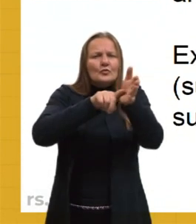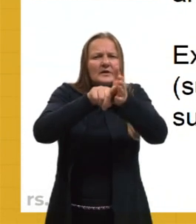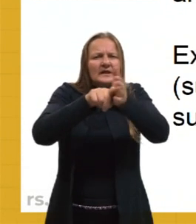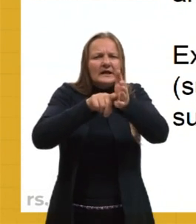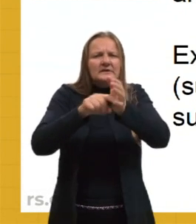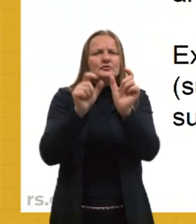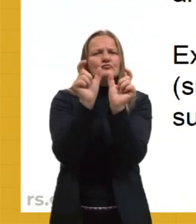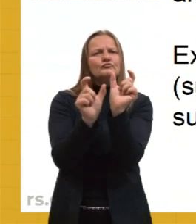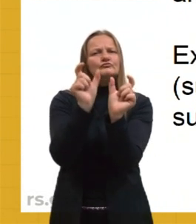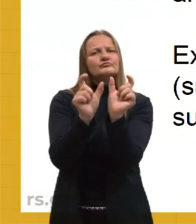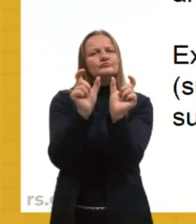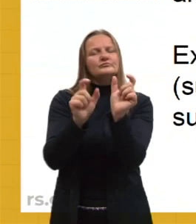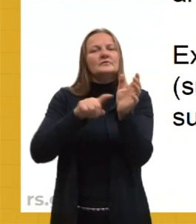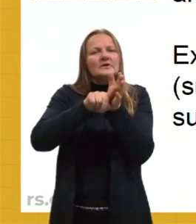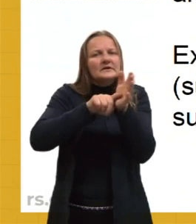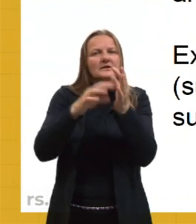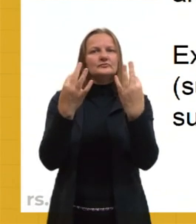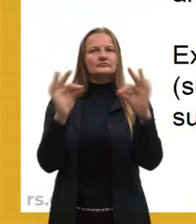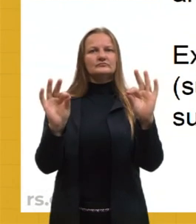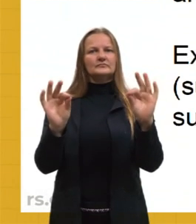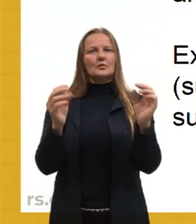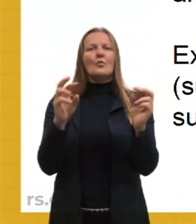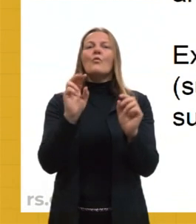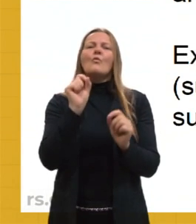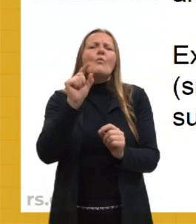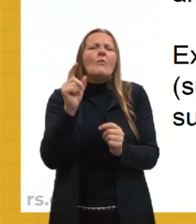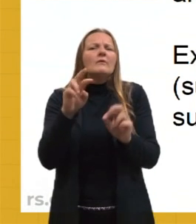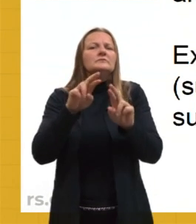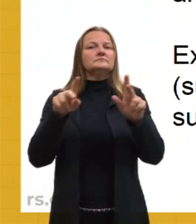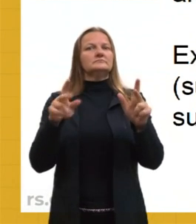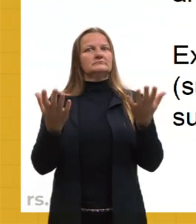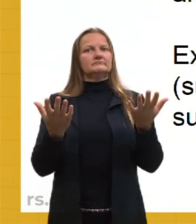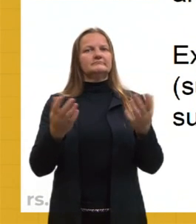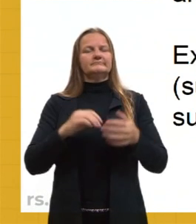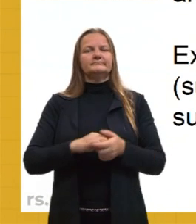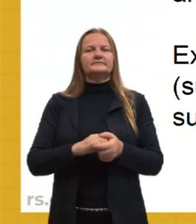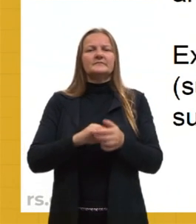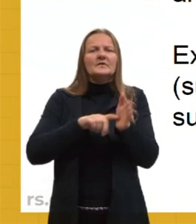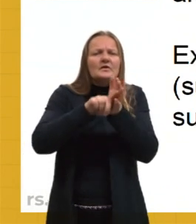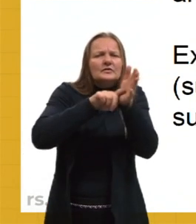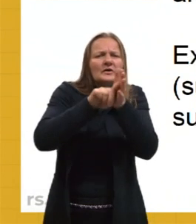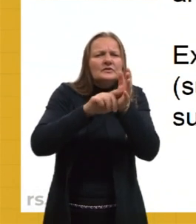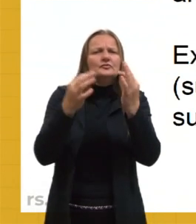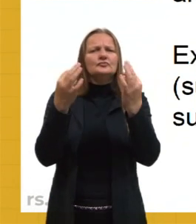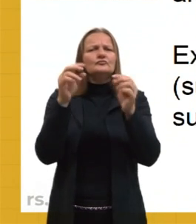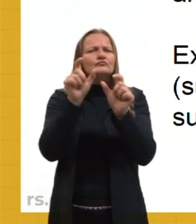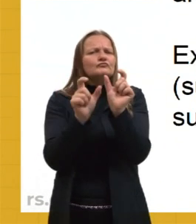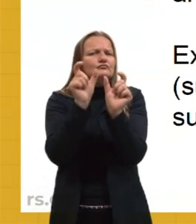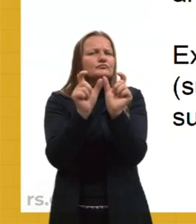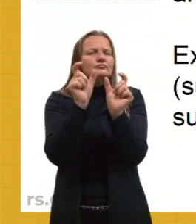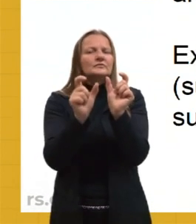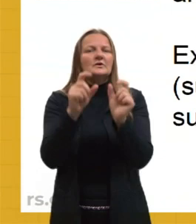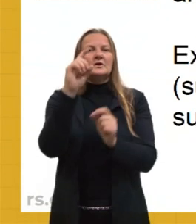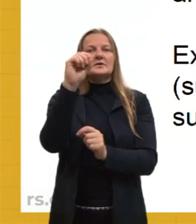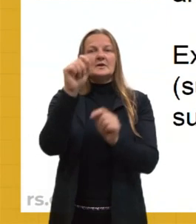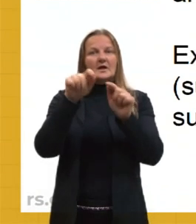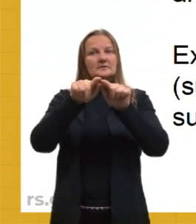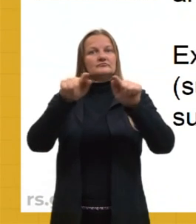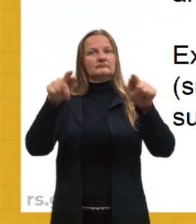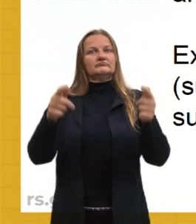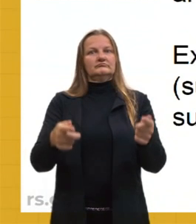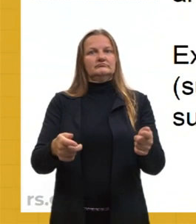morfológica e uma análise sintática. Na análise morfológica, gente está olhando para as nossas dez classes